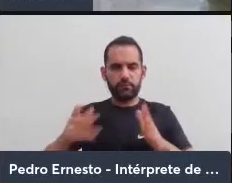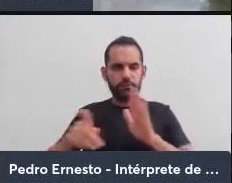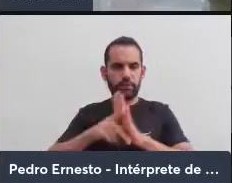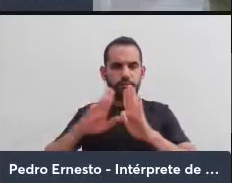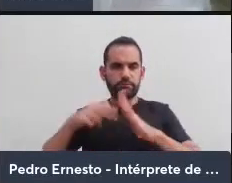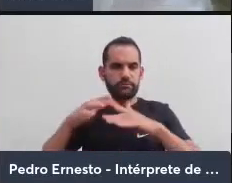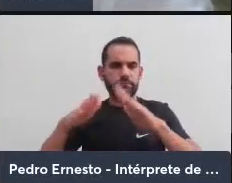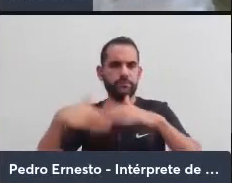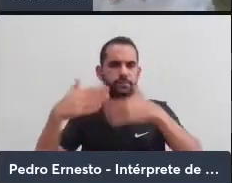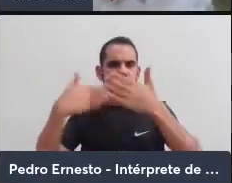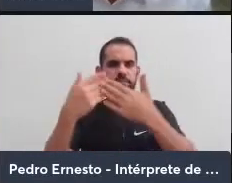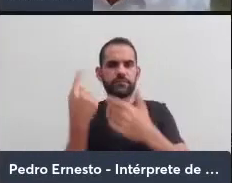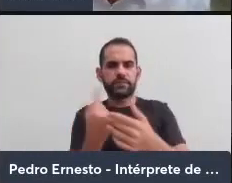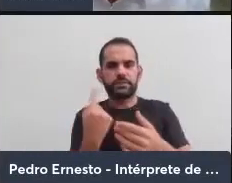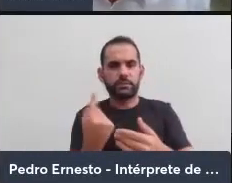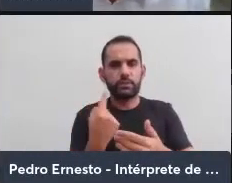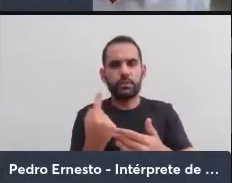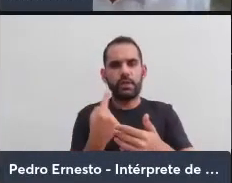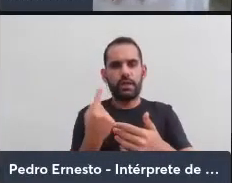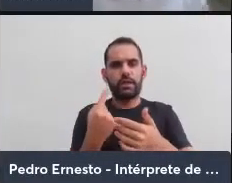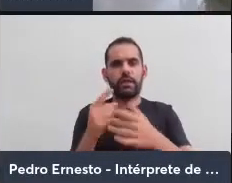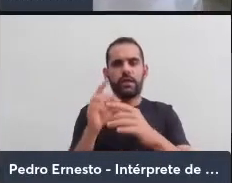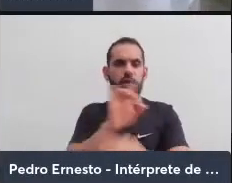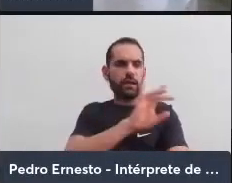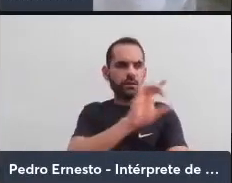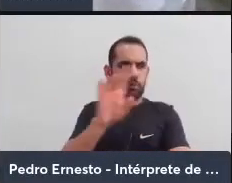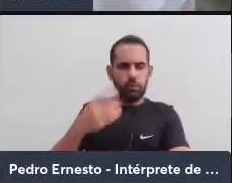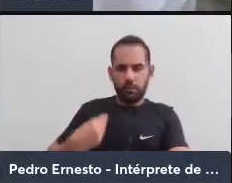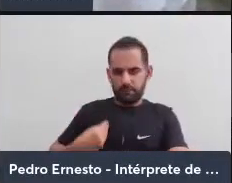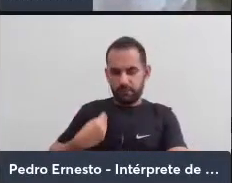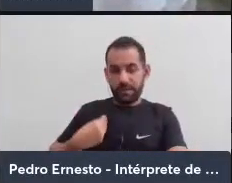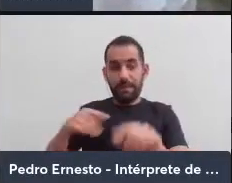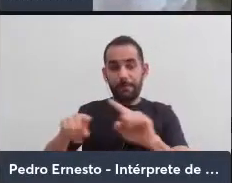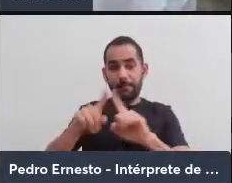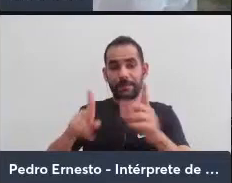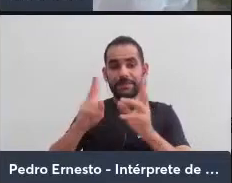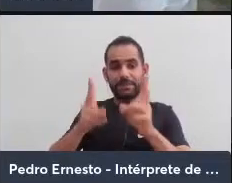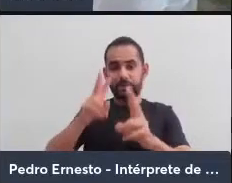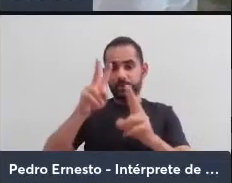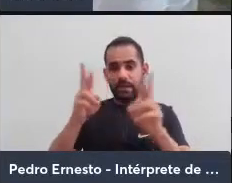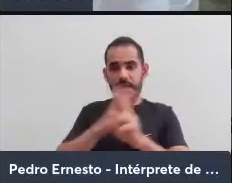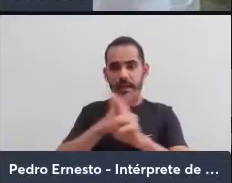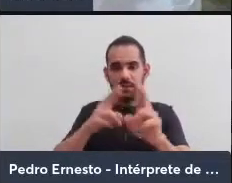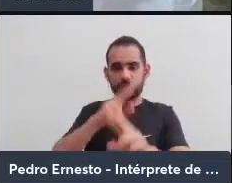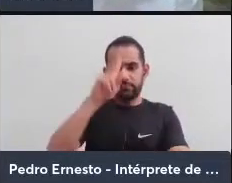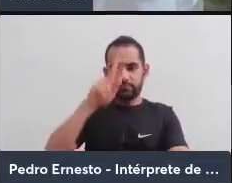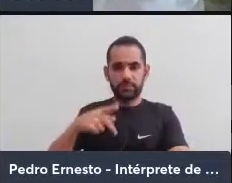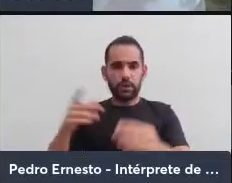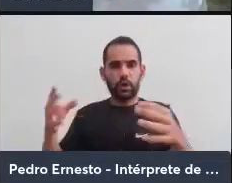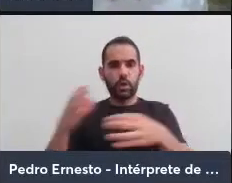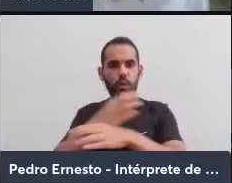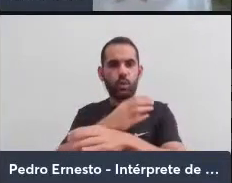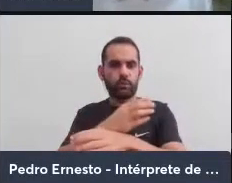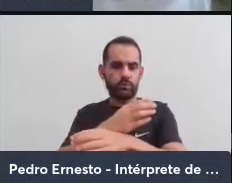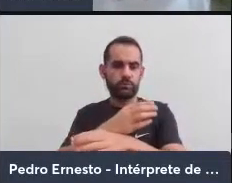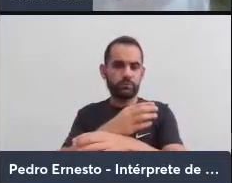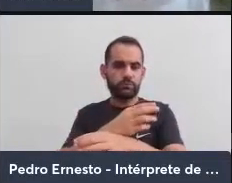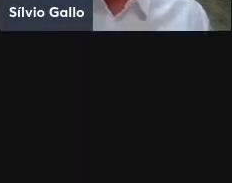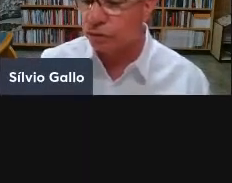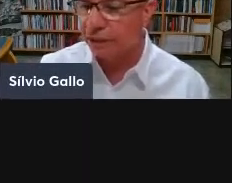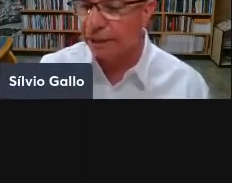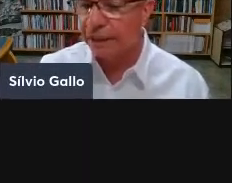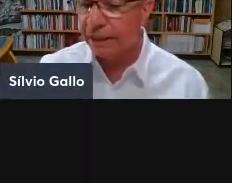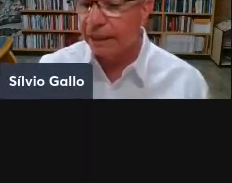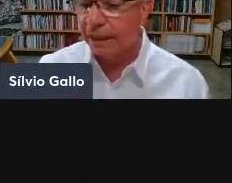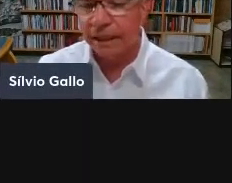singular, uma vida de cada um, mas sempre em relação com a coletividade, sempre em relação com os